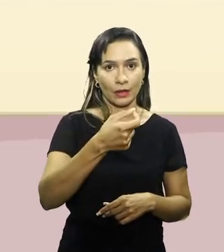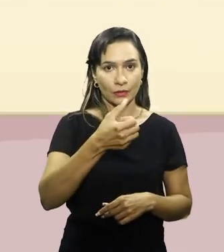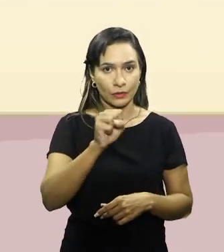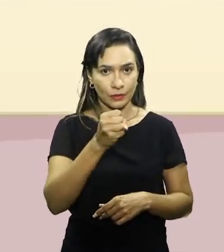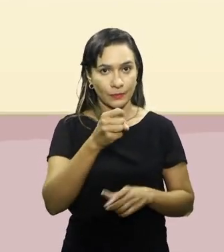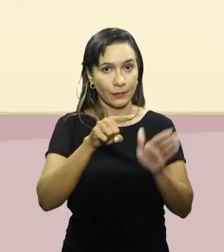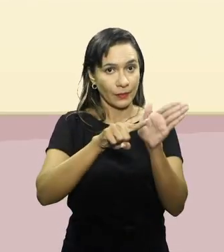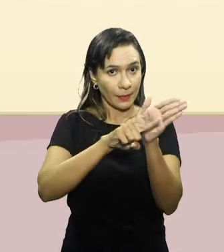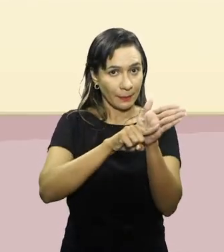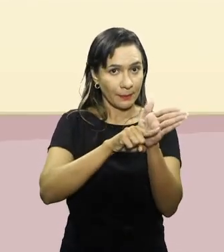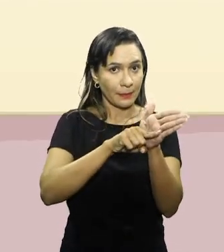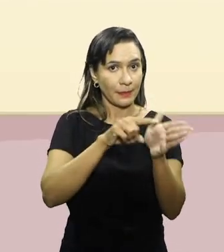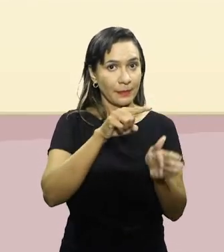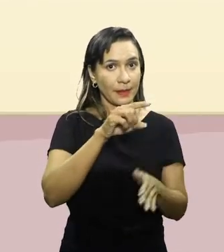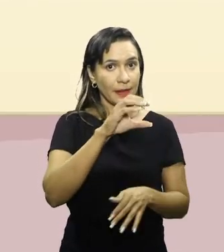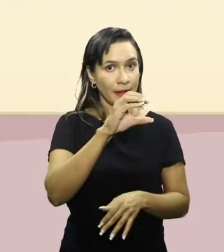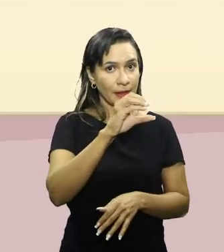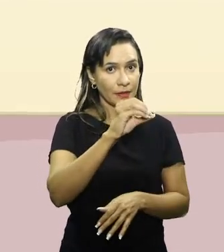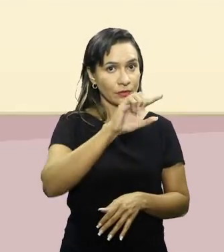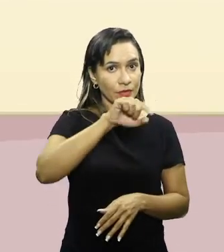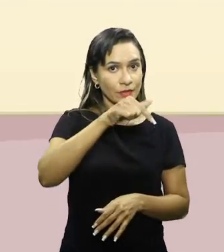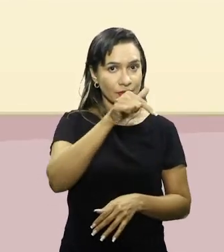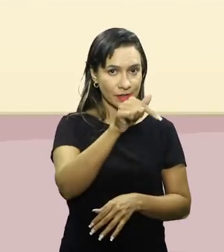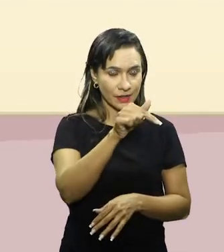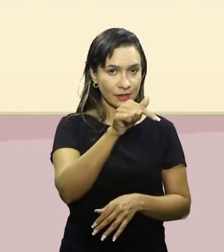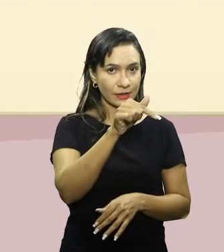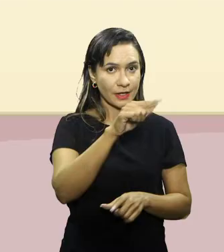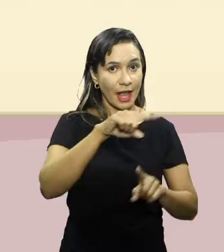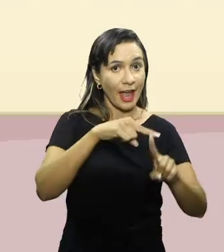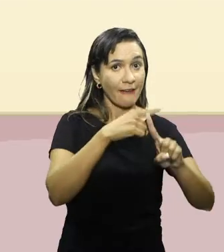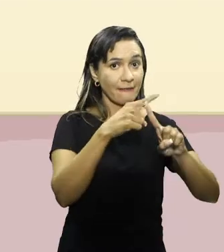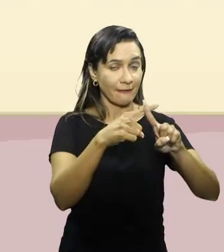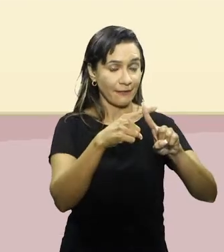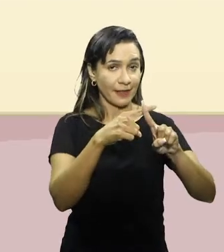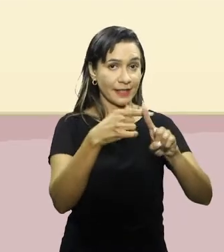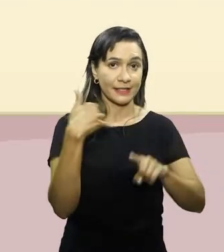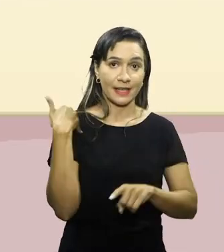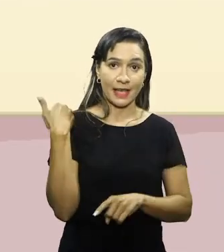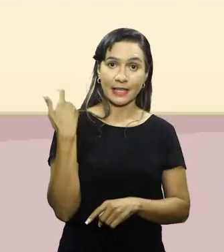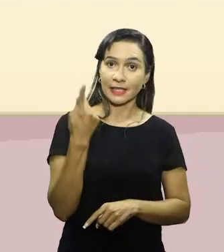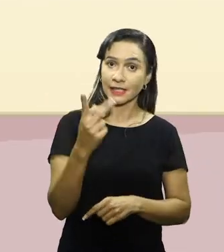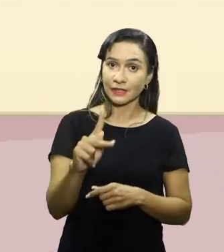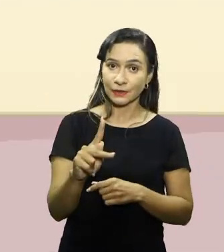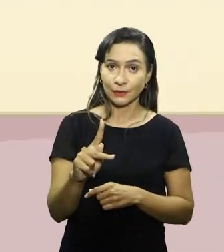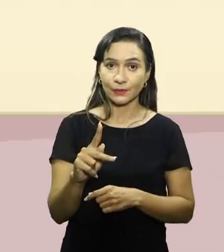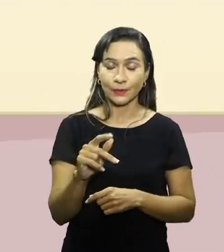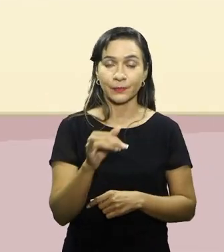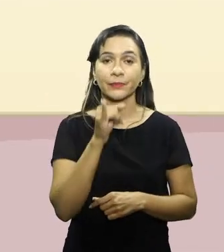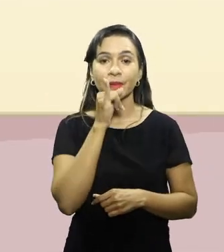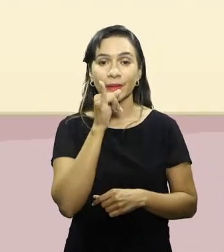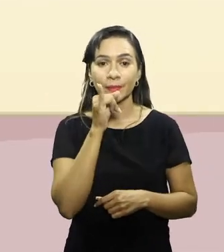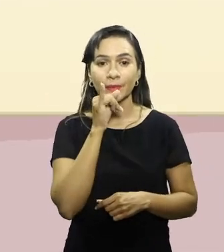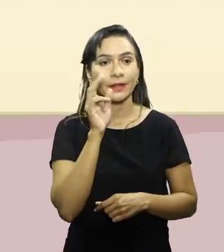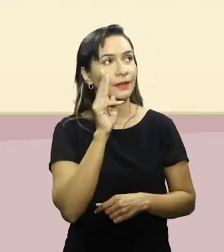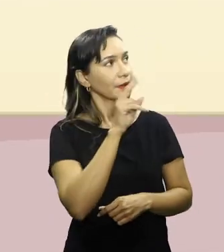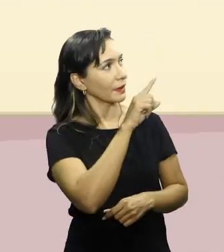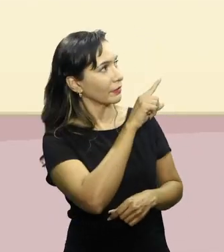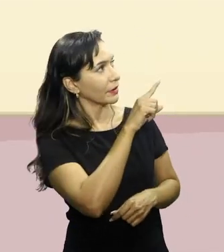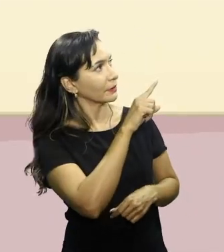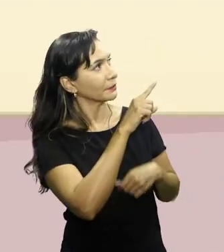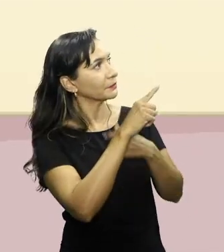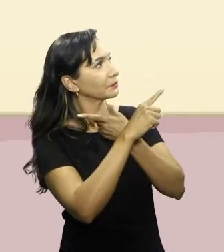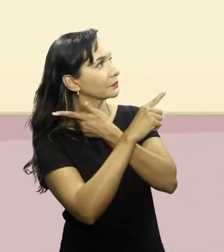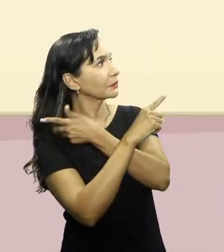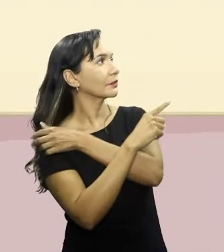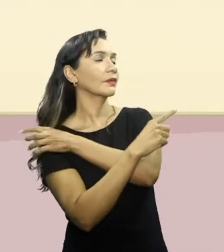0,7 vezes a idade. Aí é só aplicar de acordo com a idade. Como, por exemplo, na parte inferior desse slide, está sendo